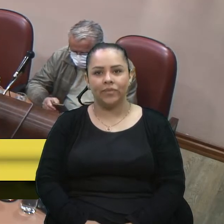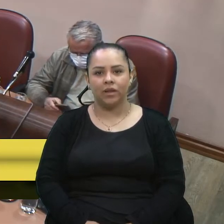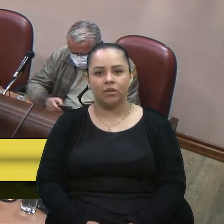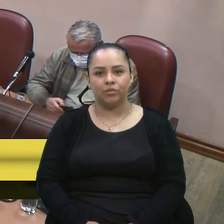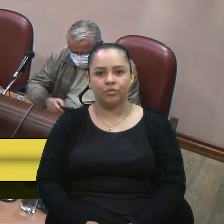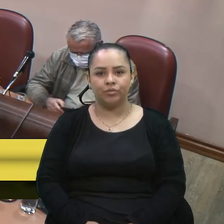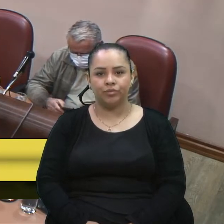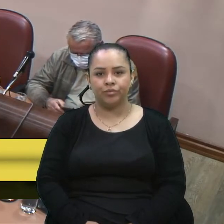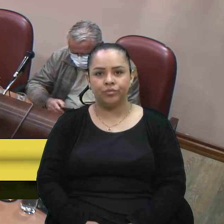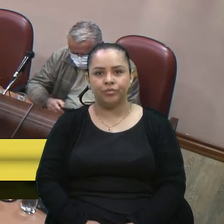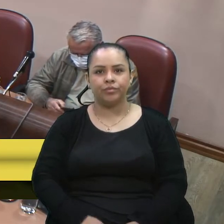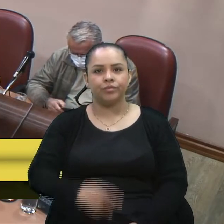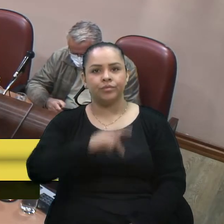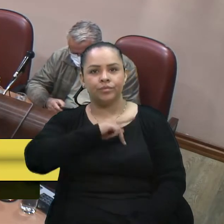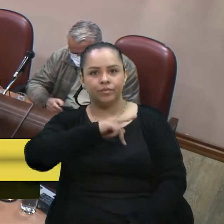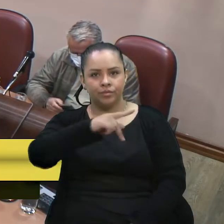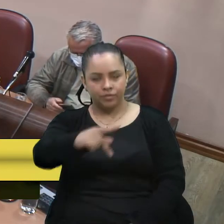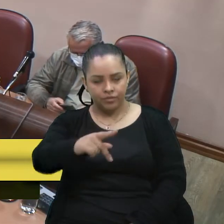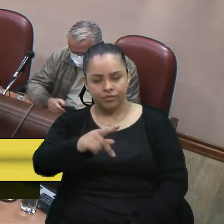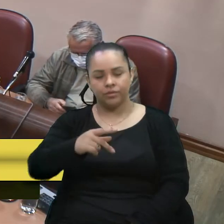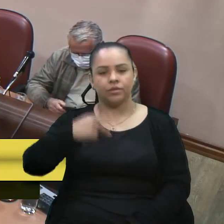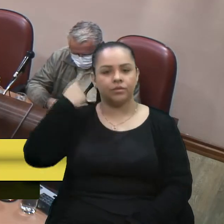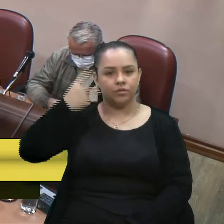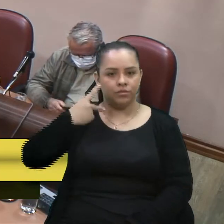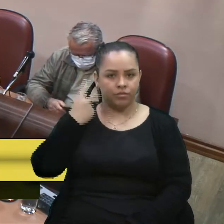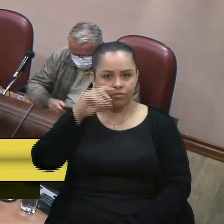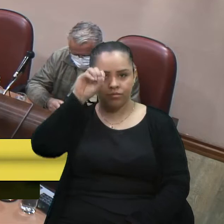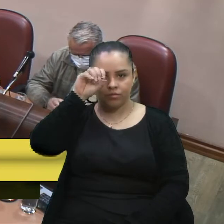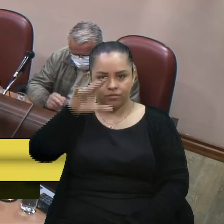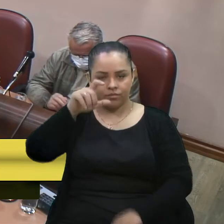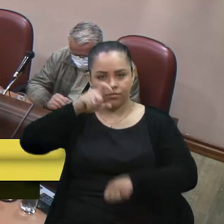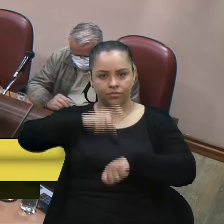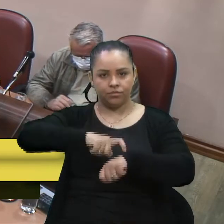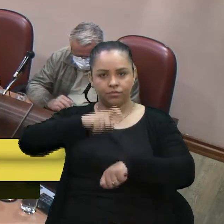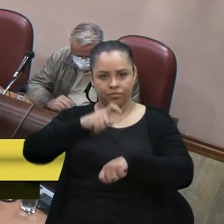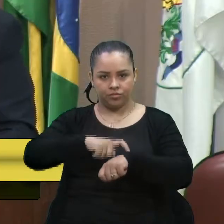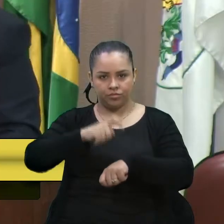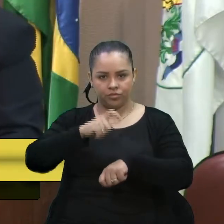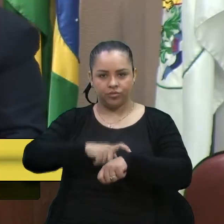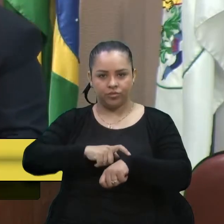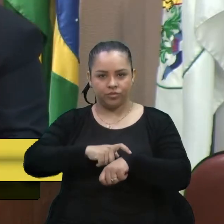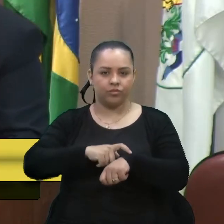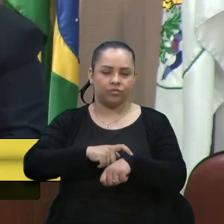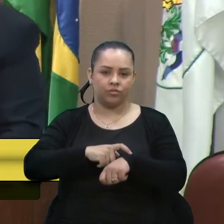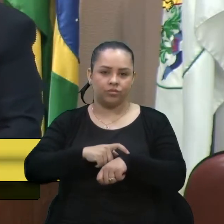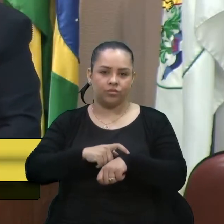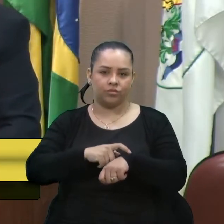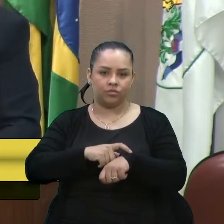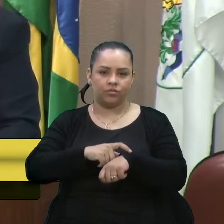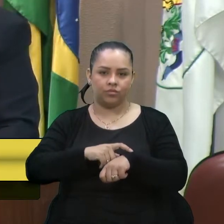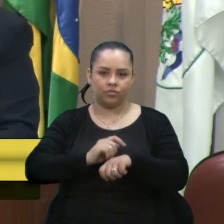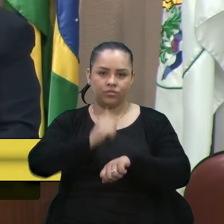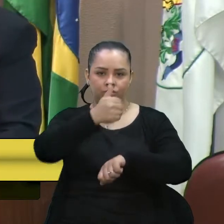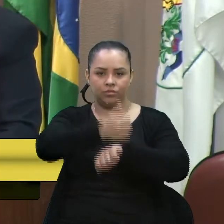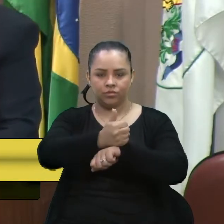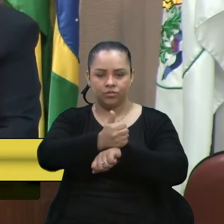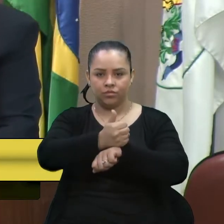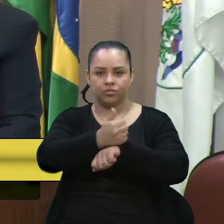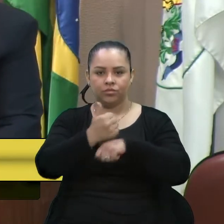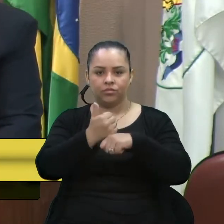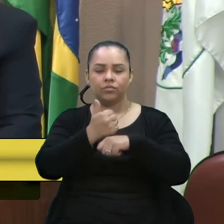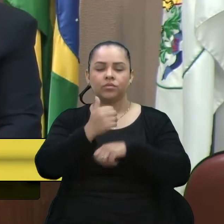o vereador Fiusa, nesse momento, está exercendo os trabalhos de presidência, a diretora,